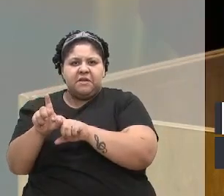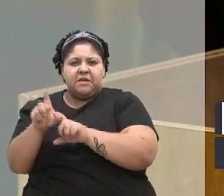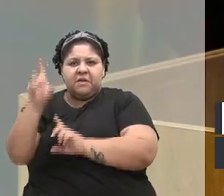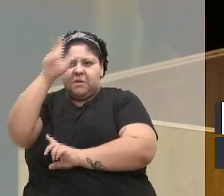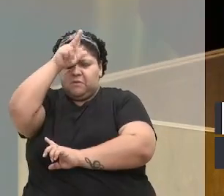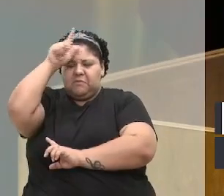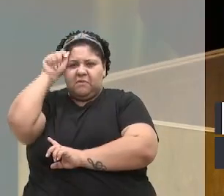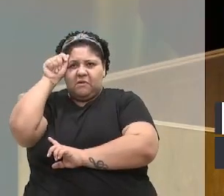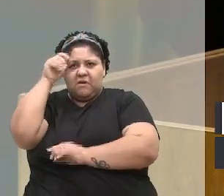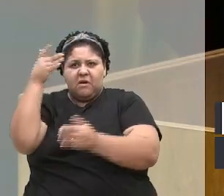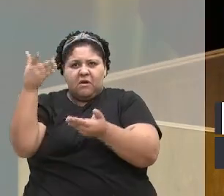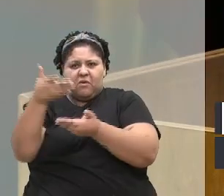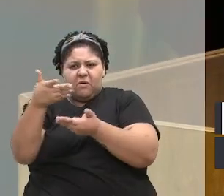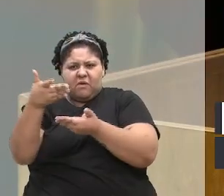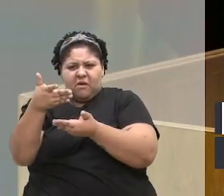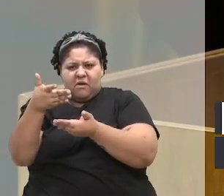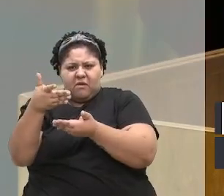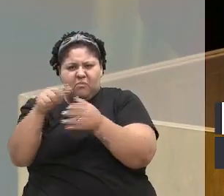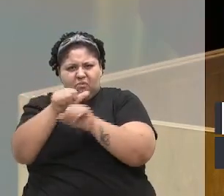aí mudaram.